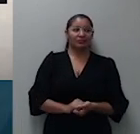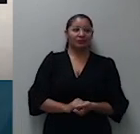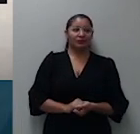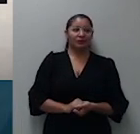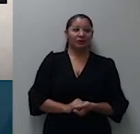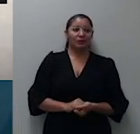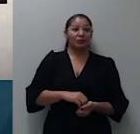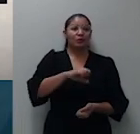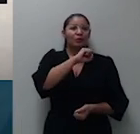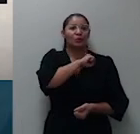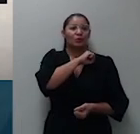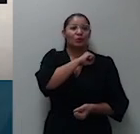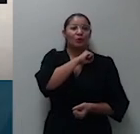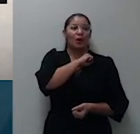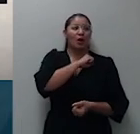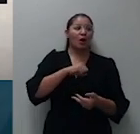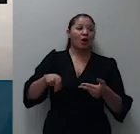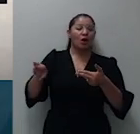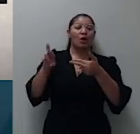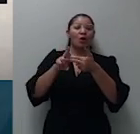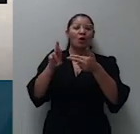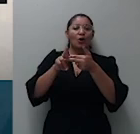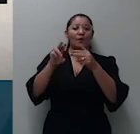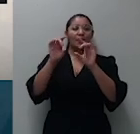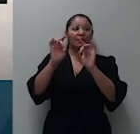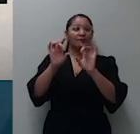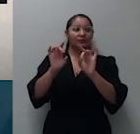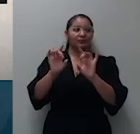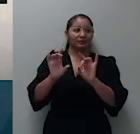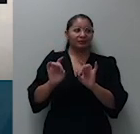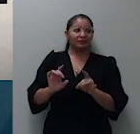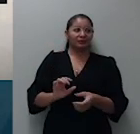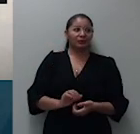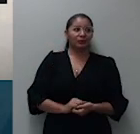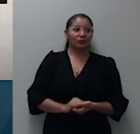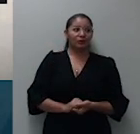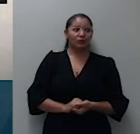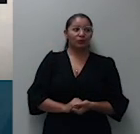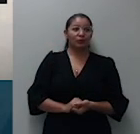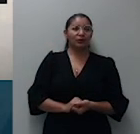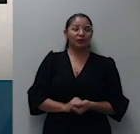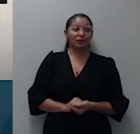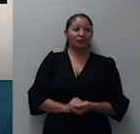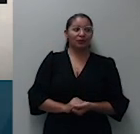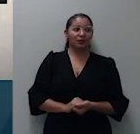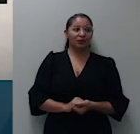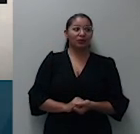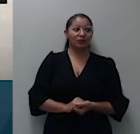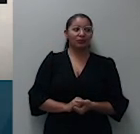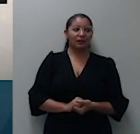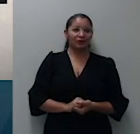mil 852 oriundo de São Paulo estou proferindo o voto de desempate